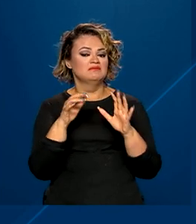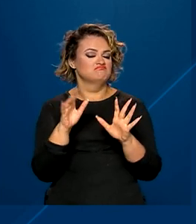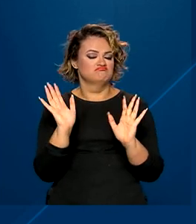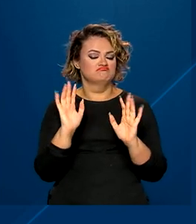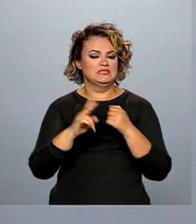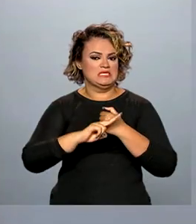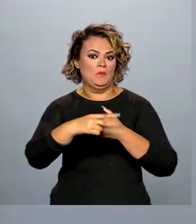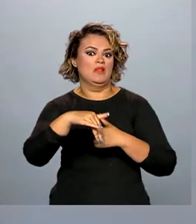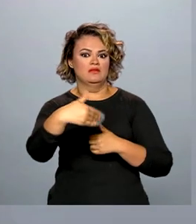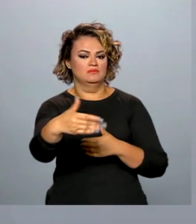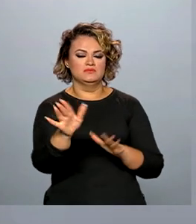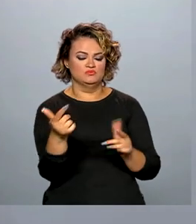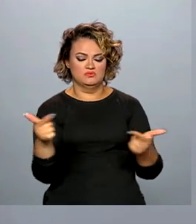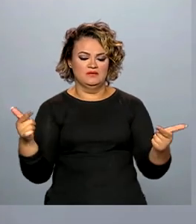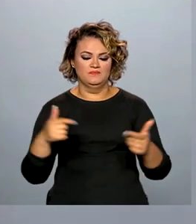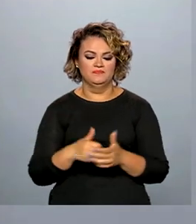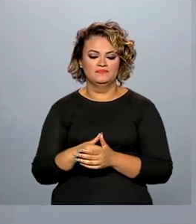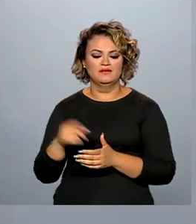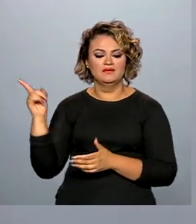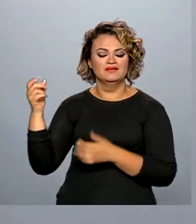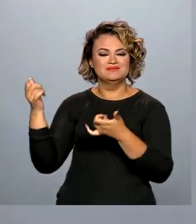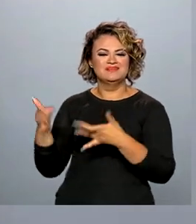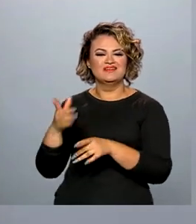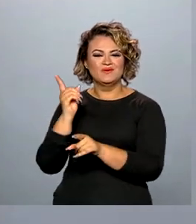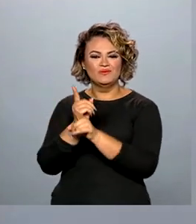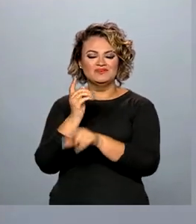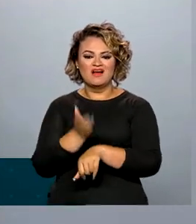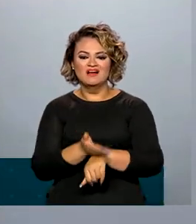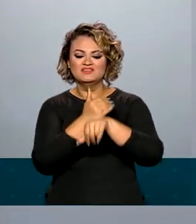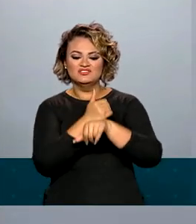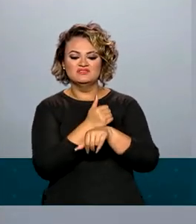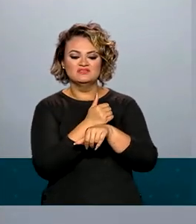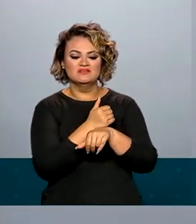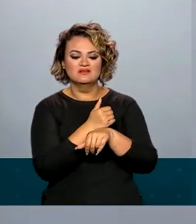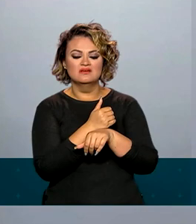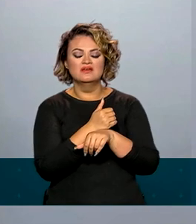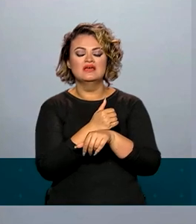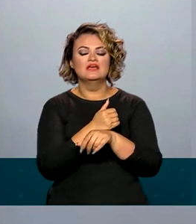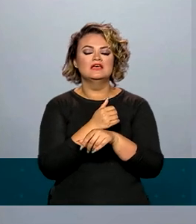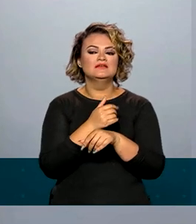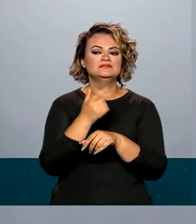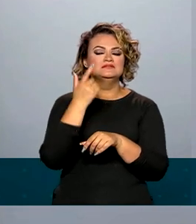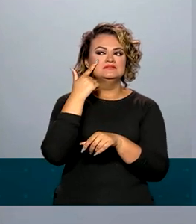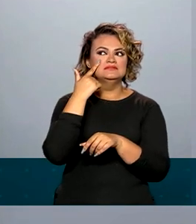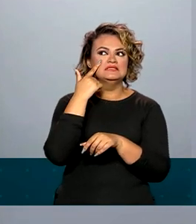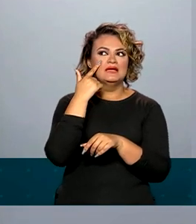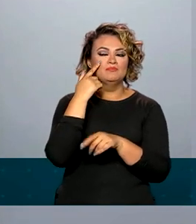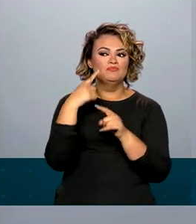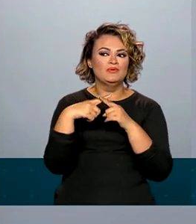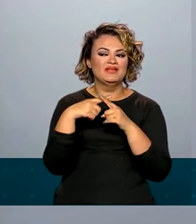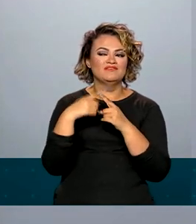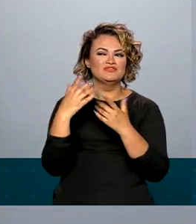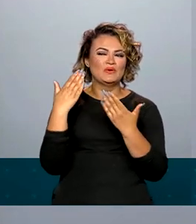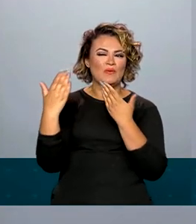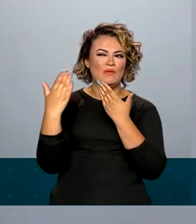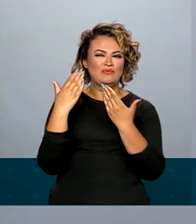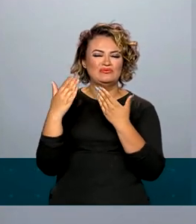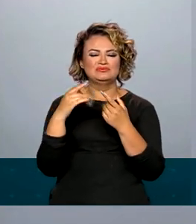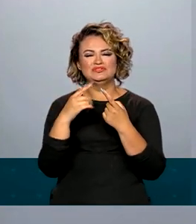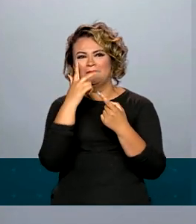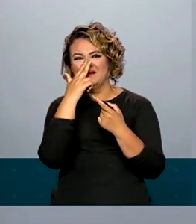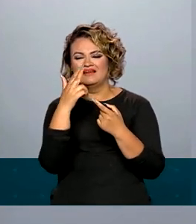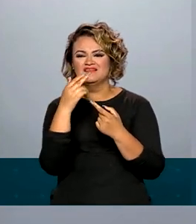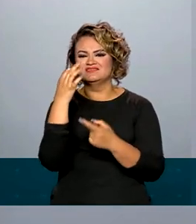sequelas. O diagnóstico diferencial tem que ser feito com sarampo, com dengue, com pérola, com